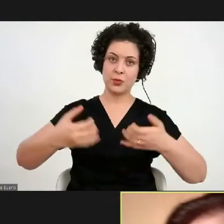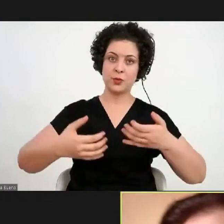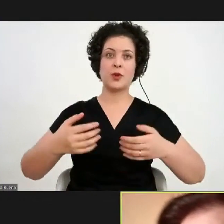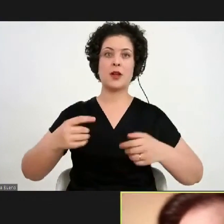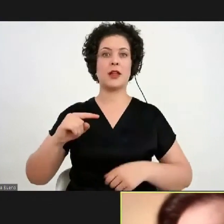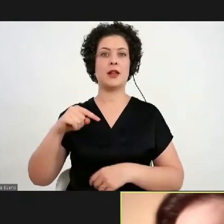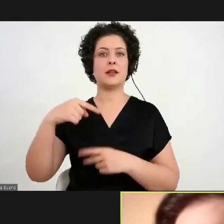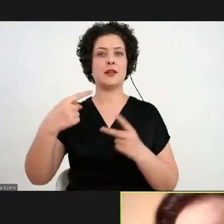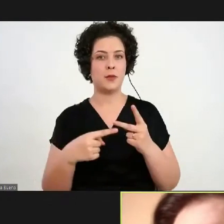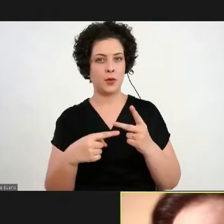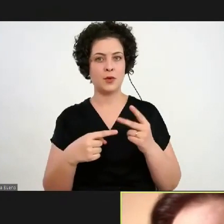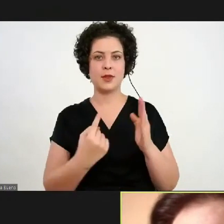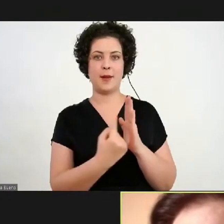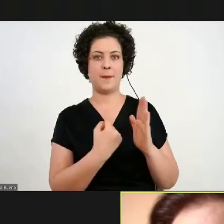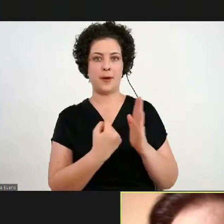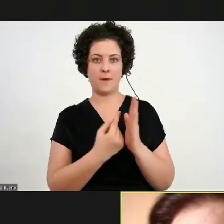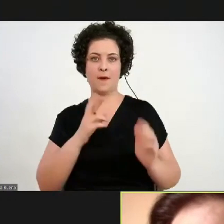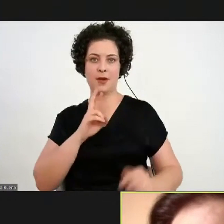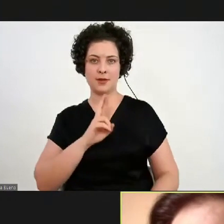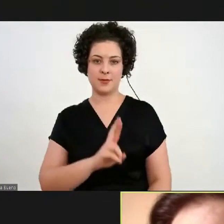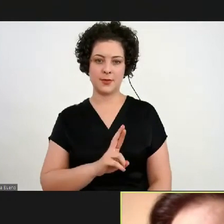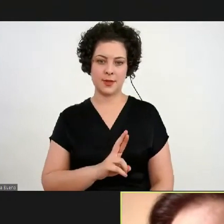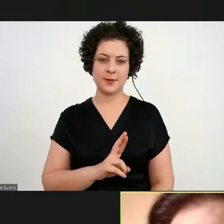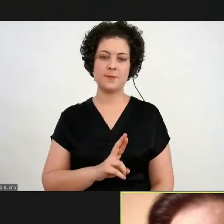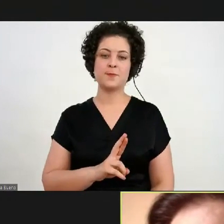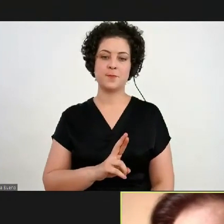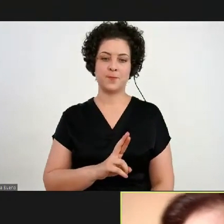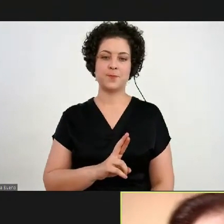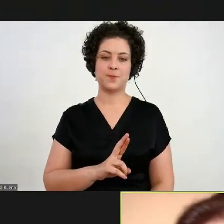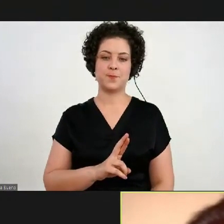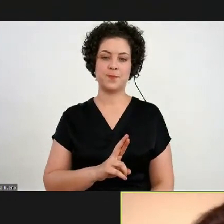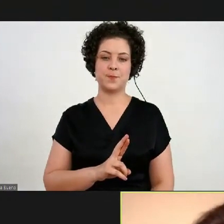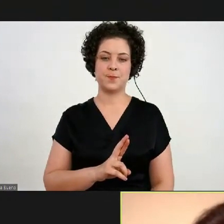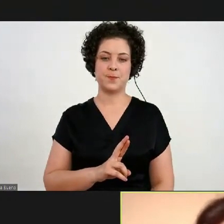gente passar a palavra para os nossos